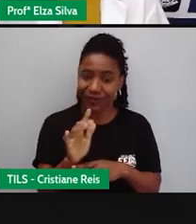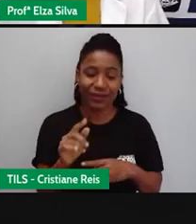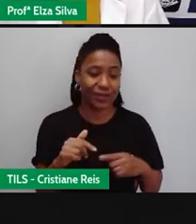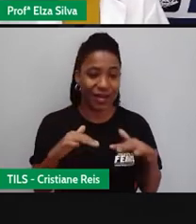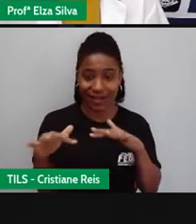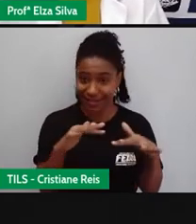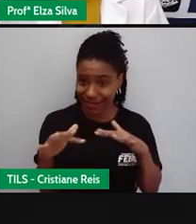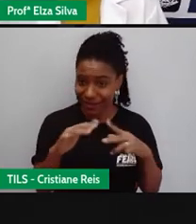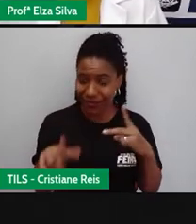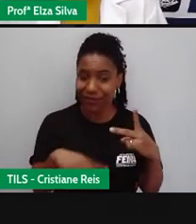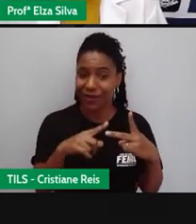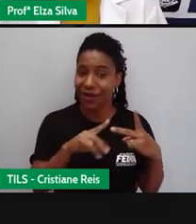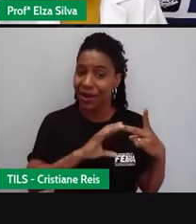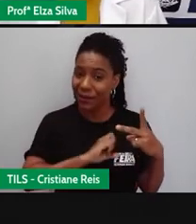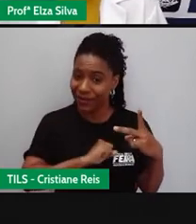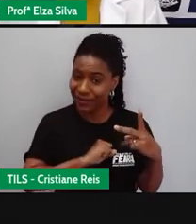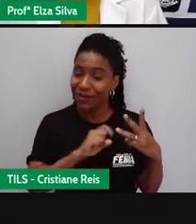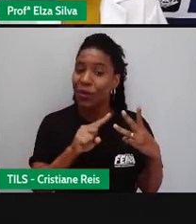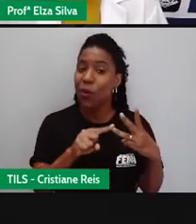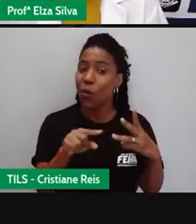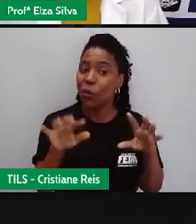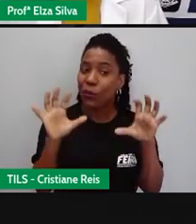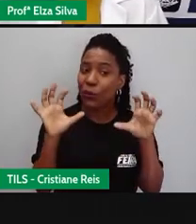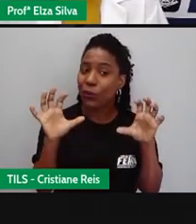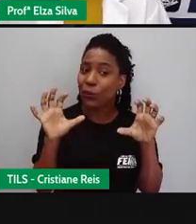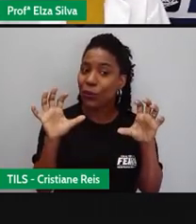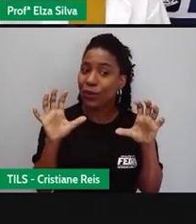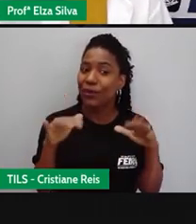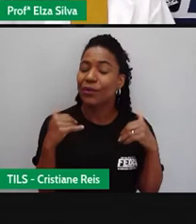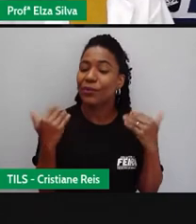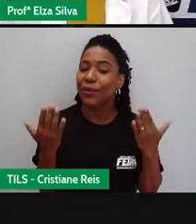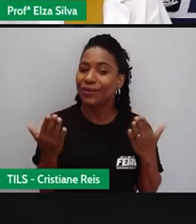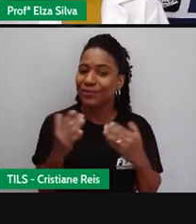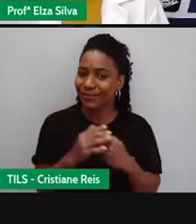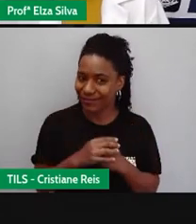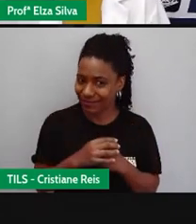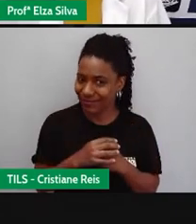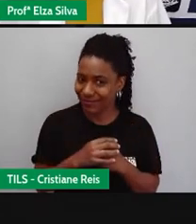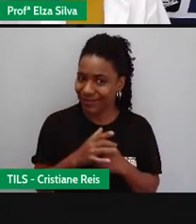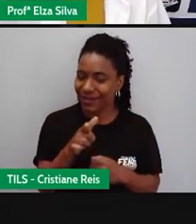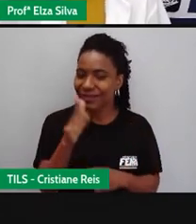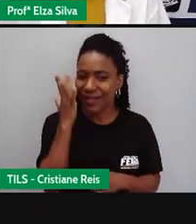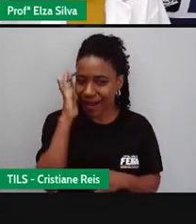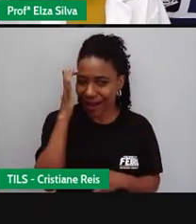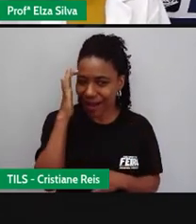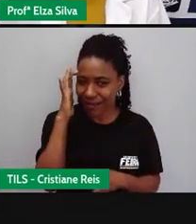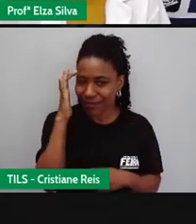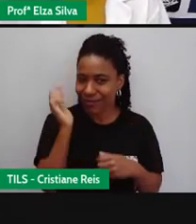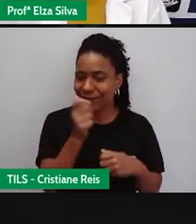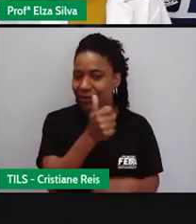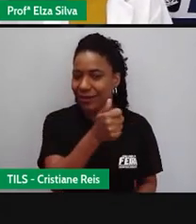or a horror film? What do you think about? O que é que você acha?